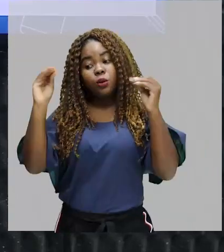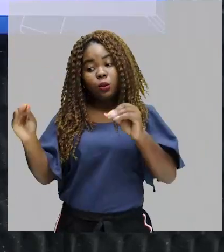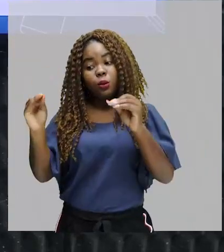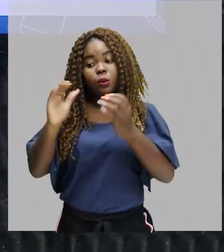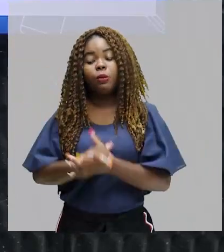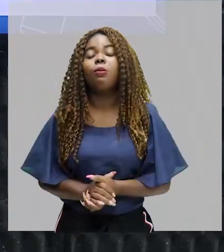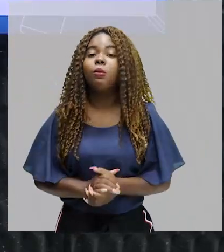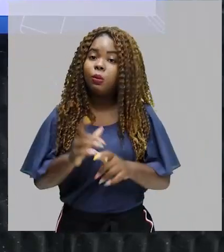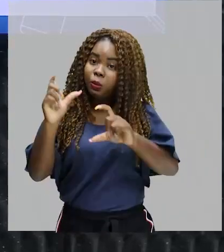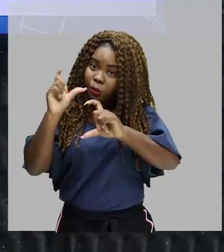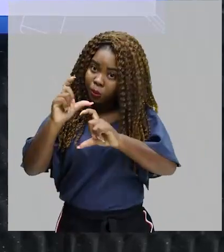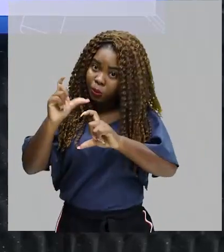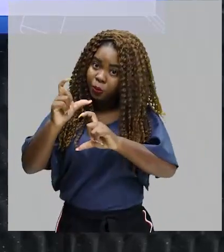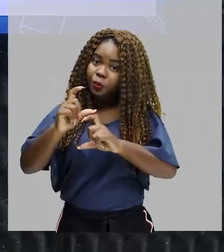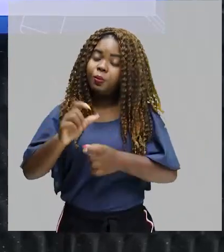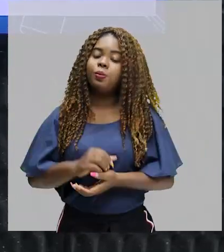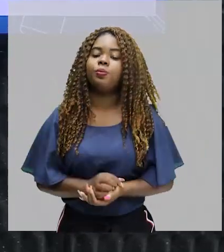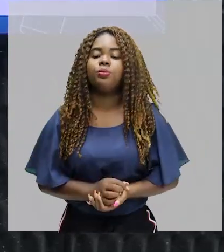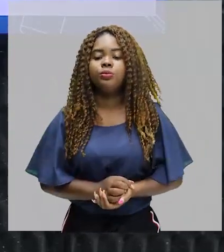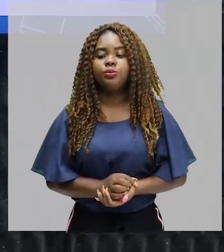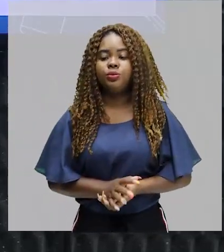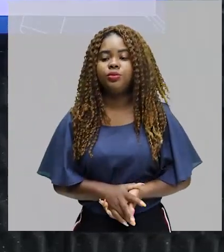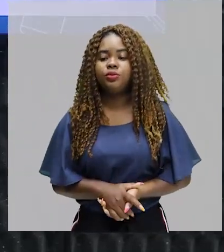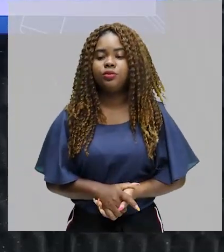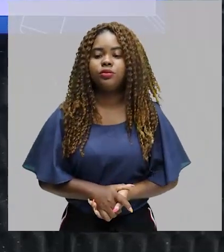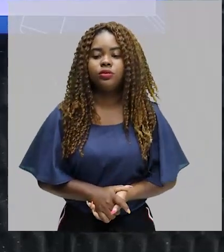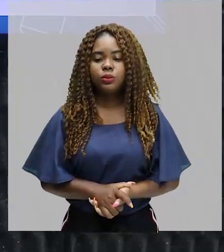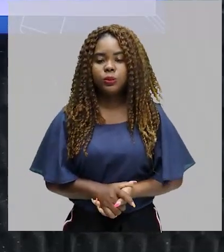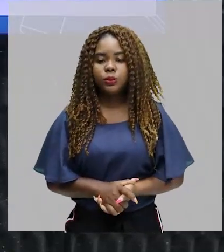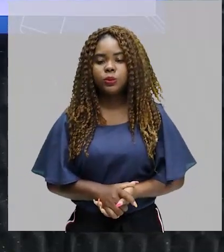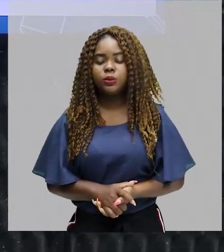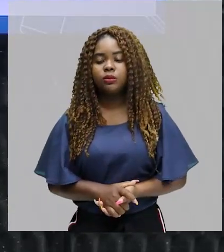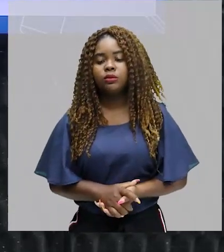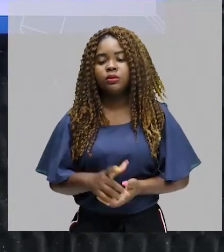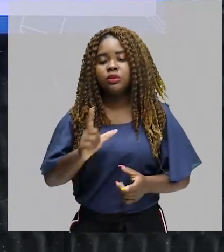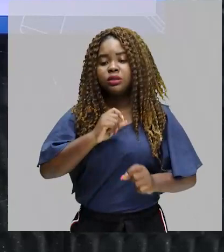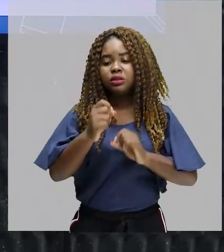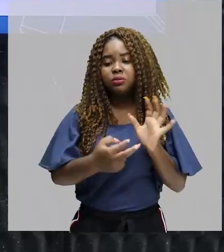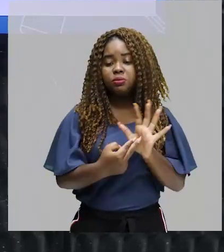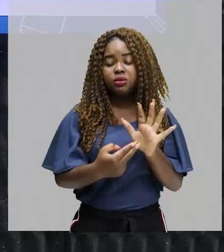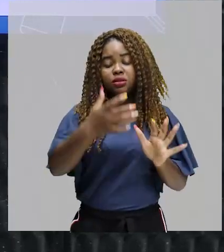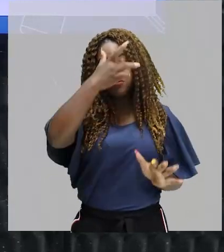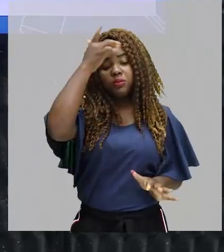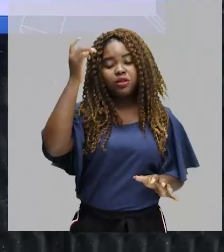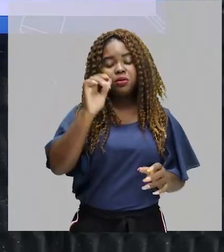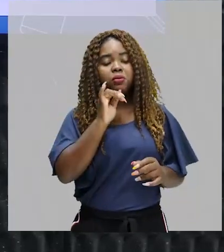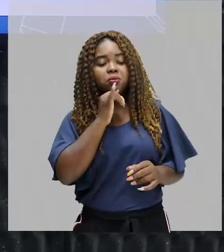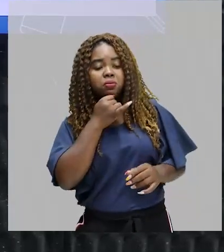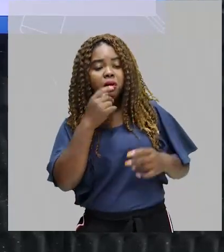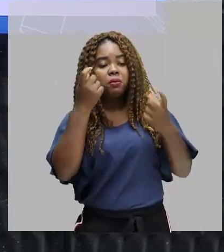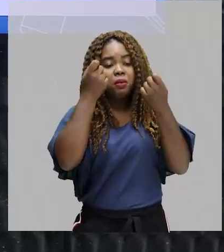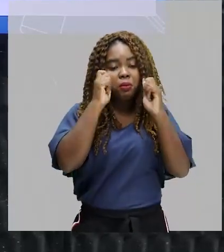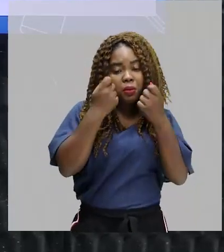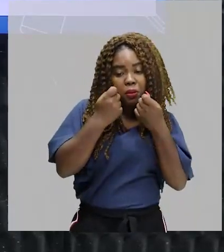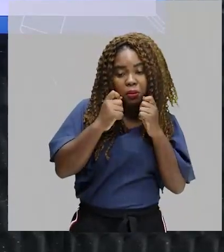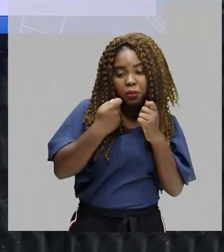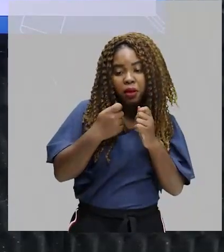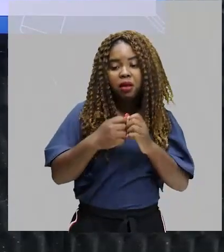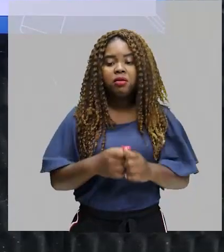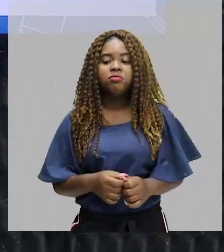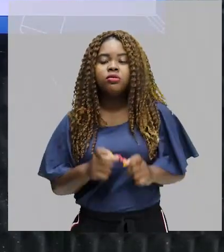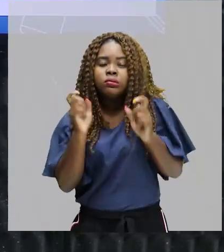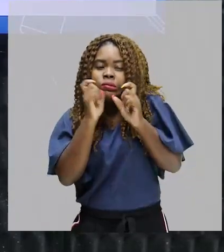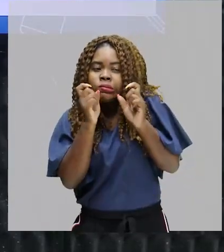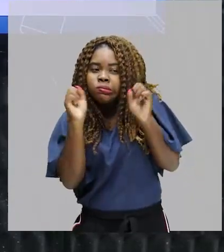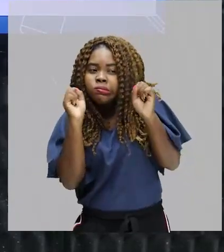muita frequência as interjeições ali, representando uma pessoa comendo, outra chorando, outra ali meio que com